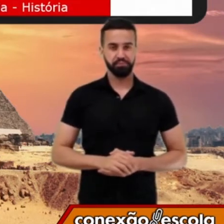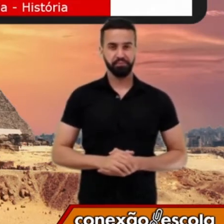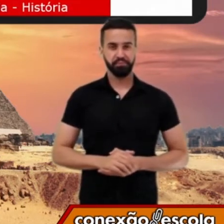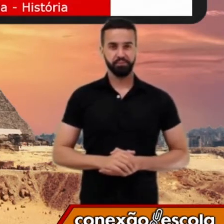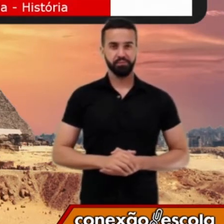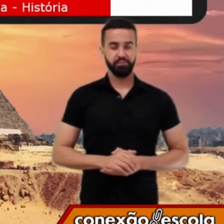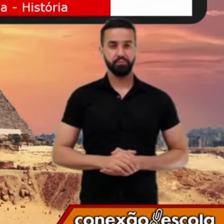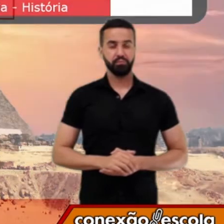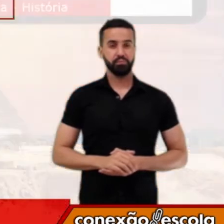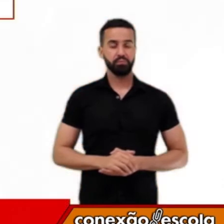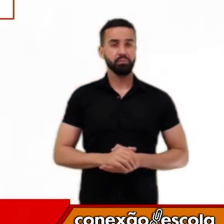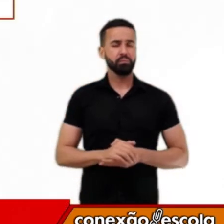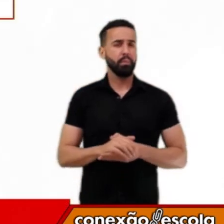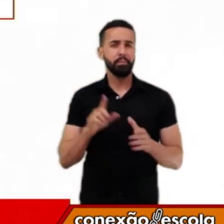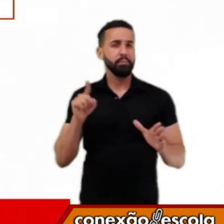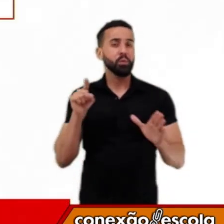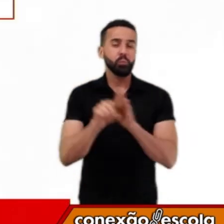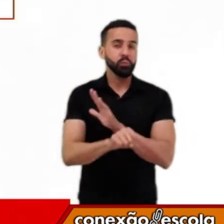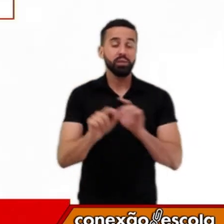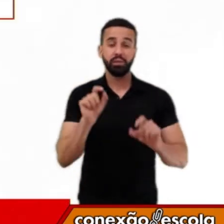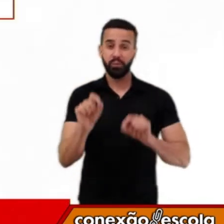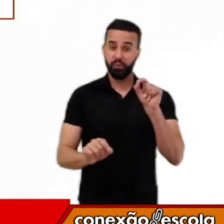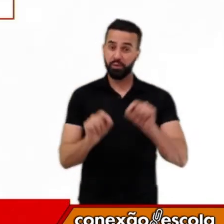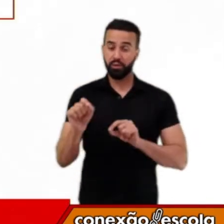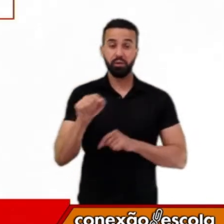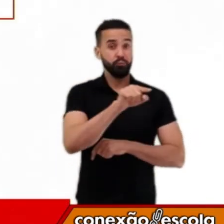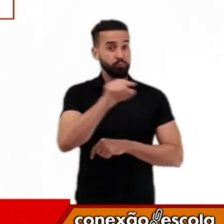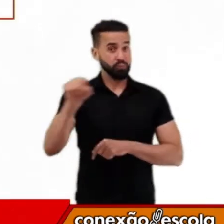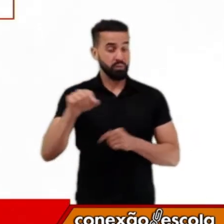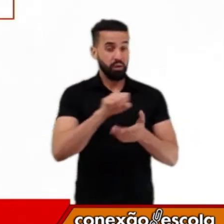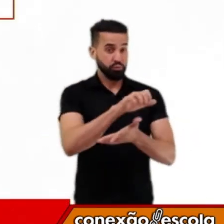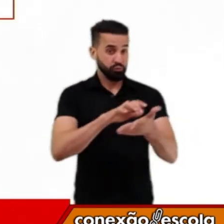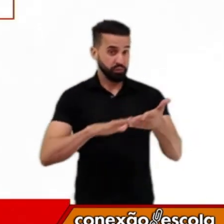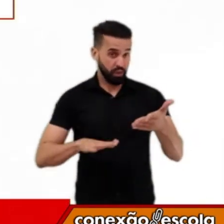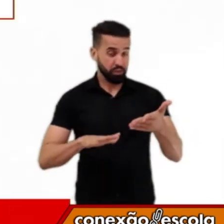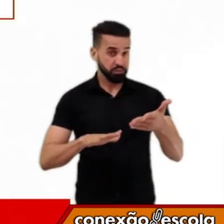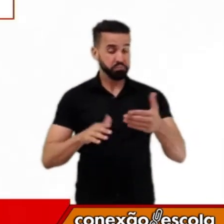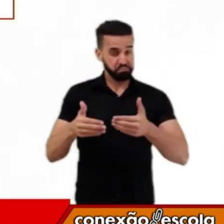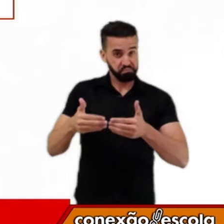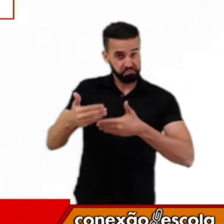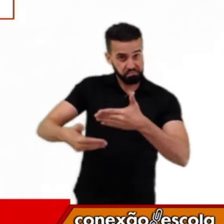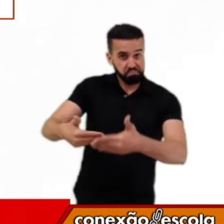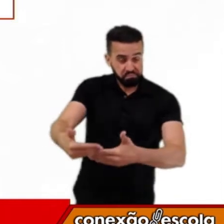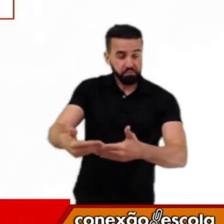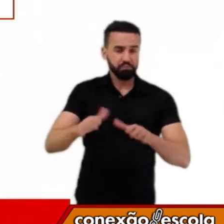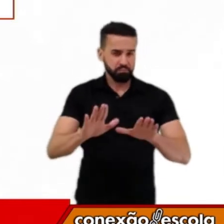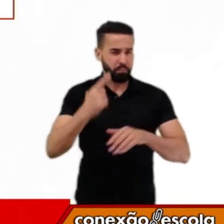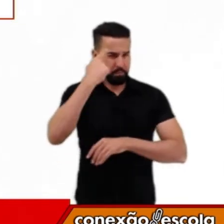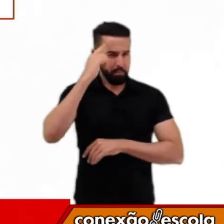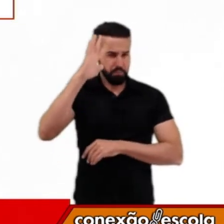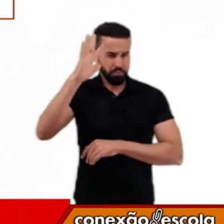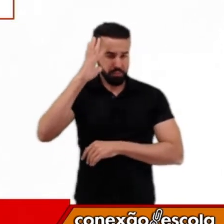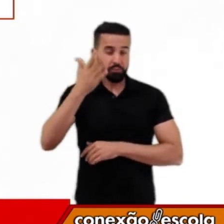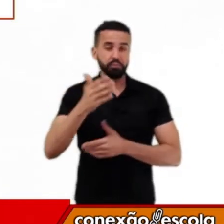Preparei uma pergunta para vocês e para vocês fazerem uma atividade à medida que nós desenvolvemos essa aula também. Como os